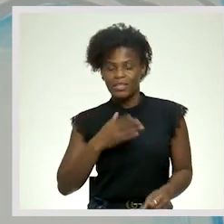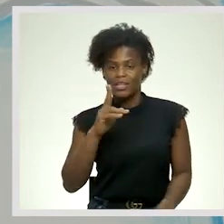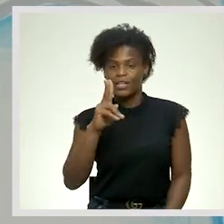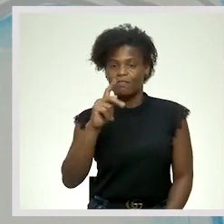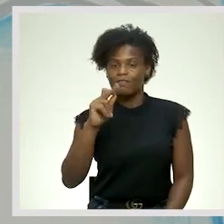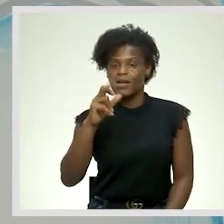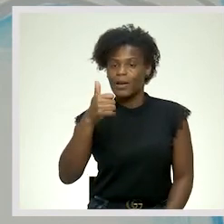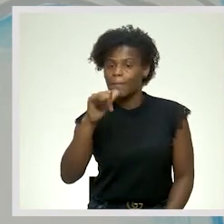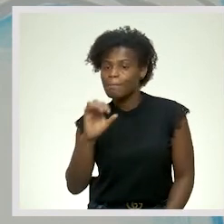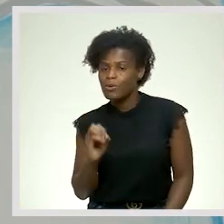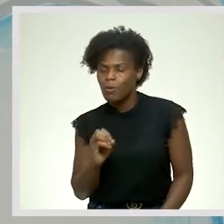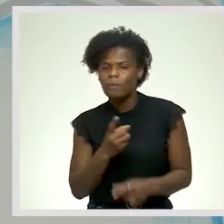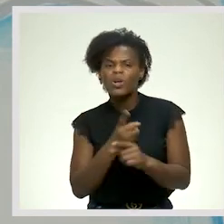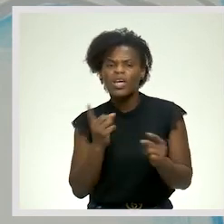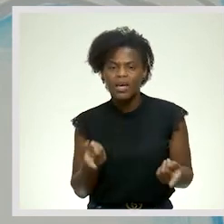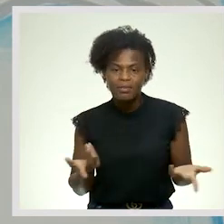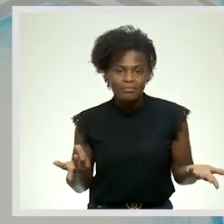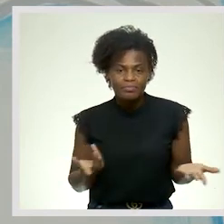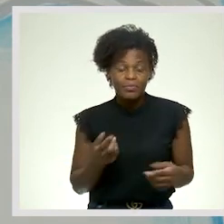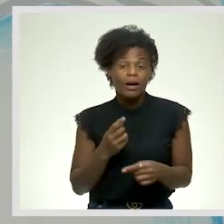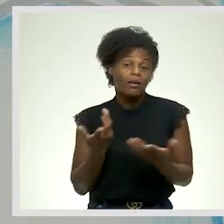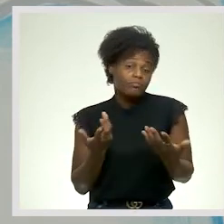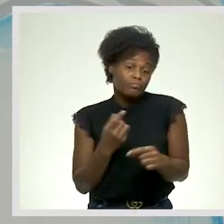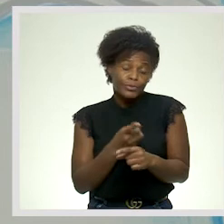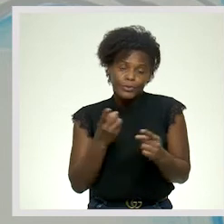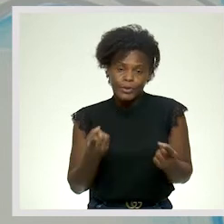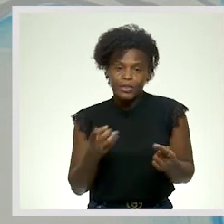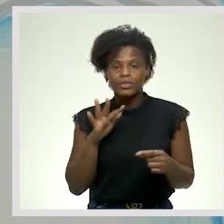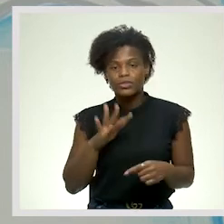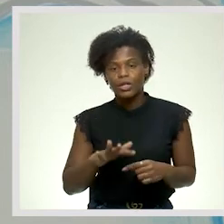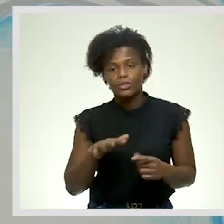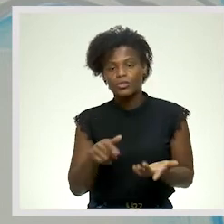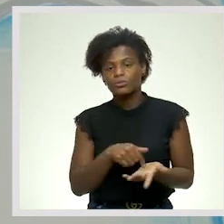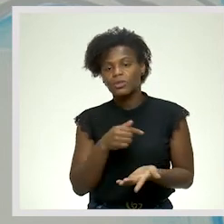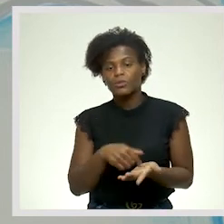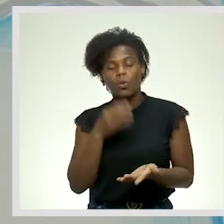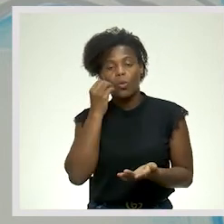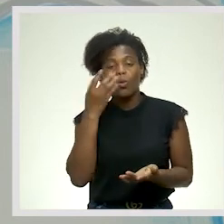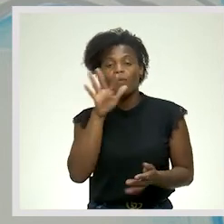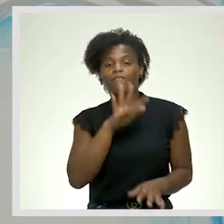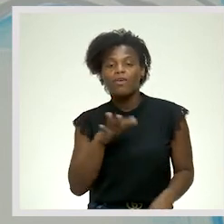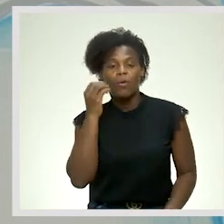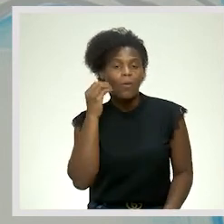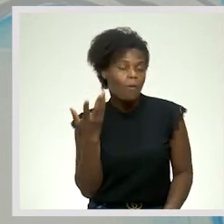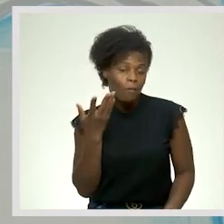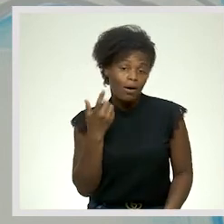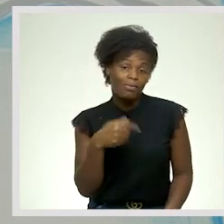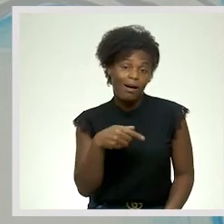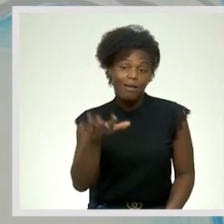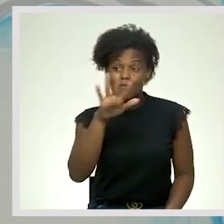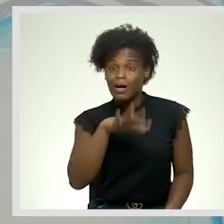Está a desempenhar a função de um adverbo Porque está a guardar de que forma? Está a guardar de forma